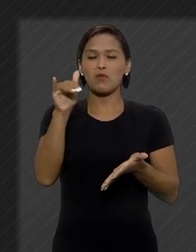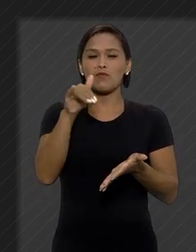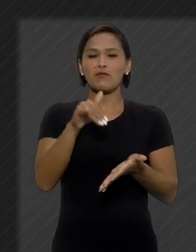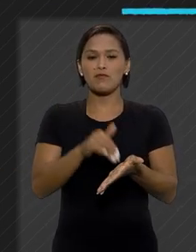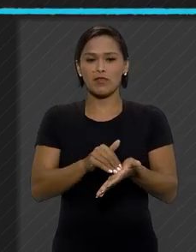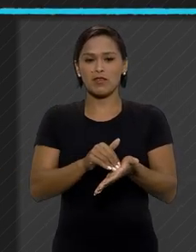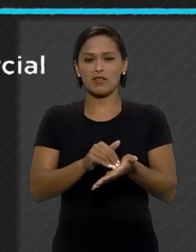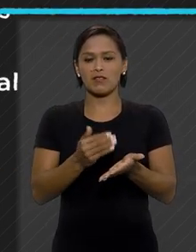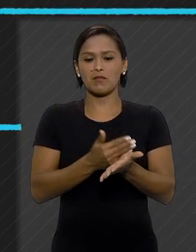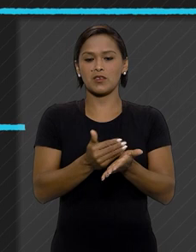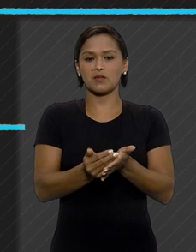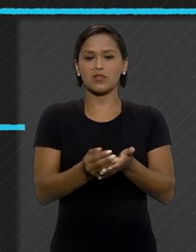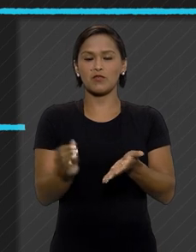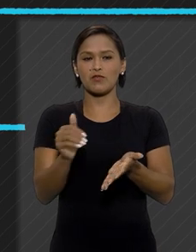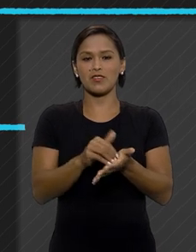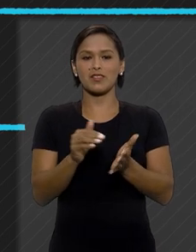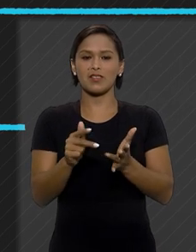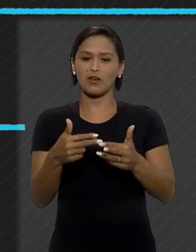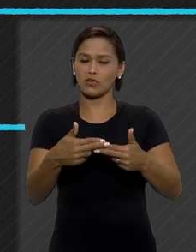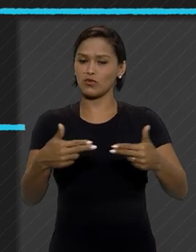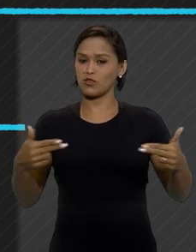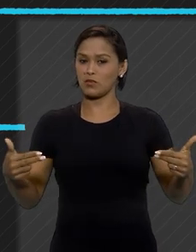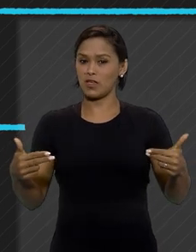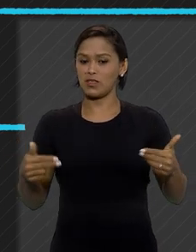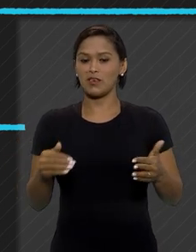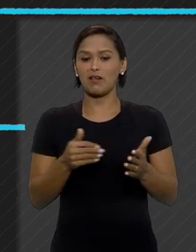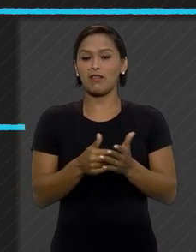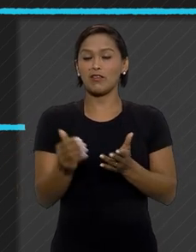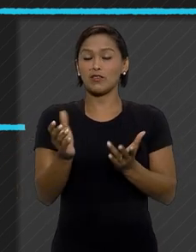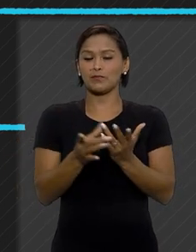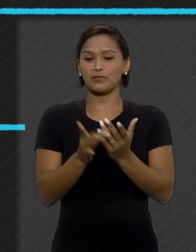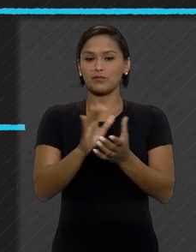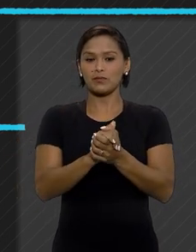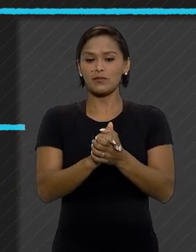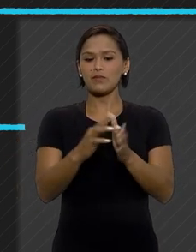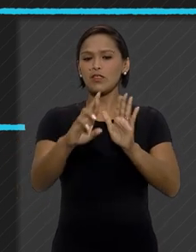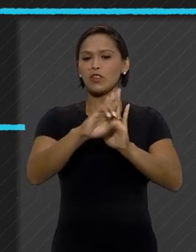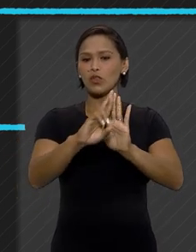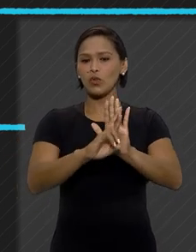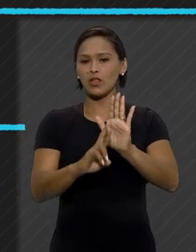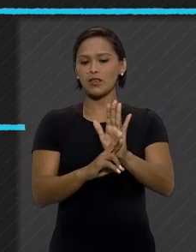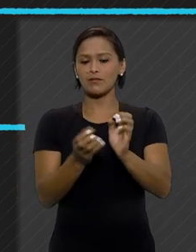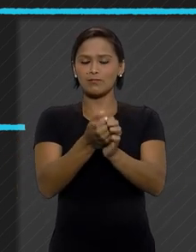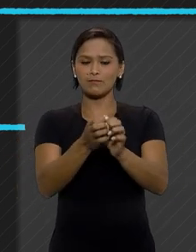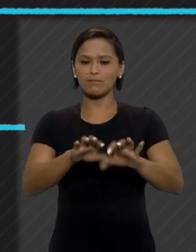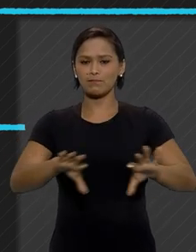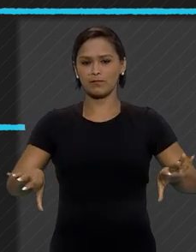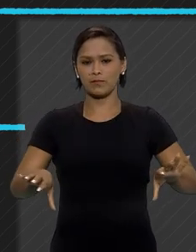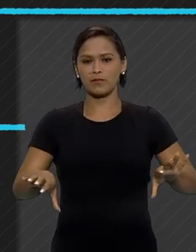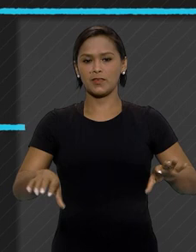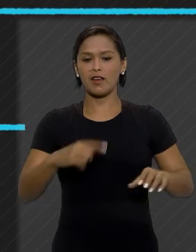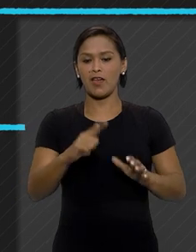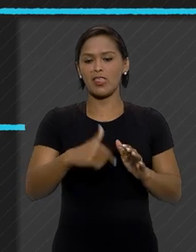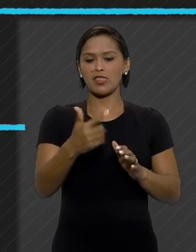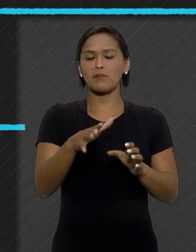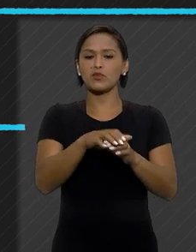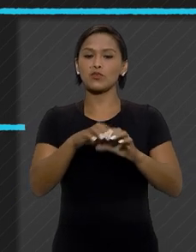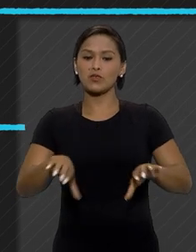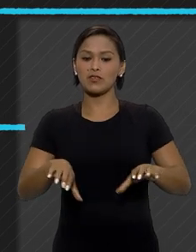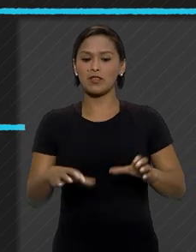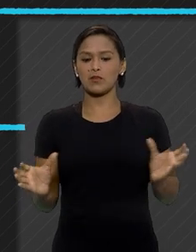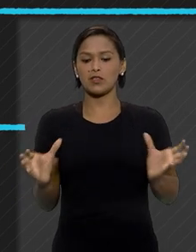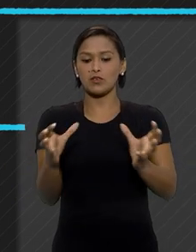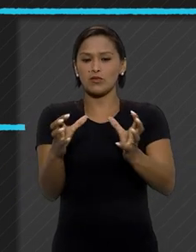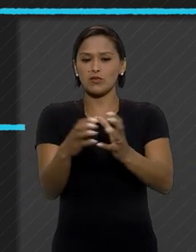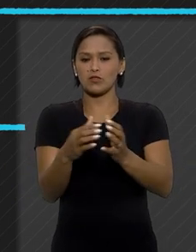Por fim, é a participação final dos bens, em que durante o casamento se aplicam todas as regras da separação total e depois